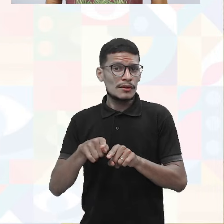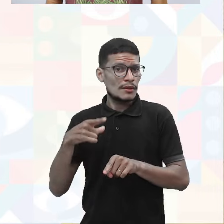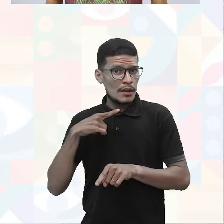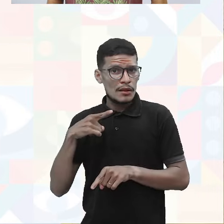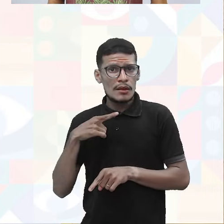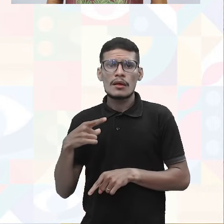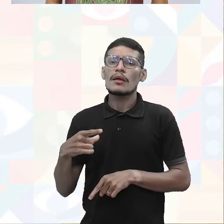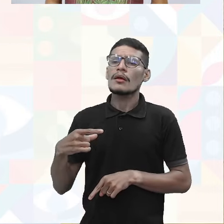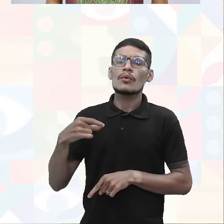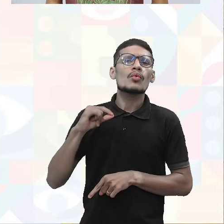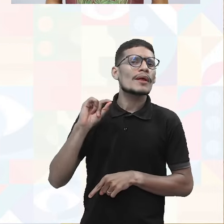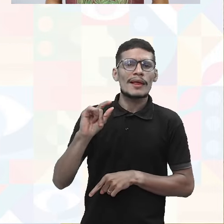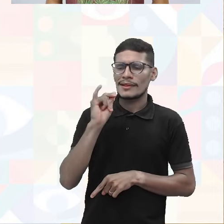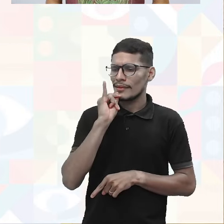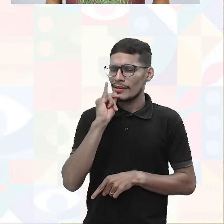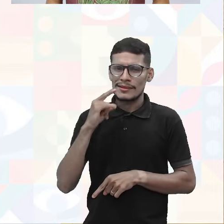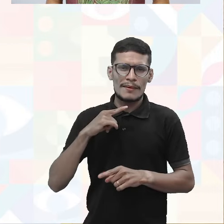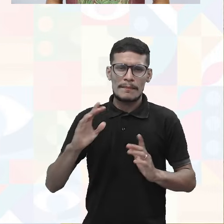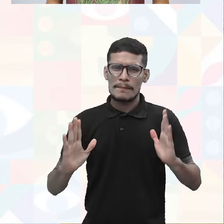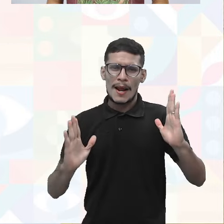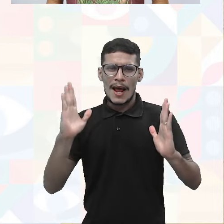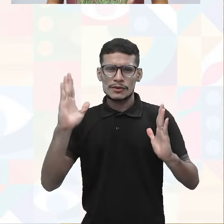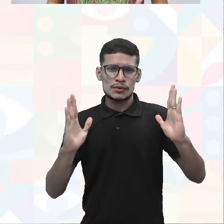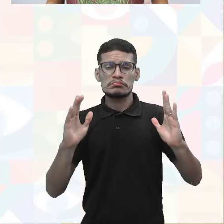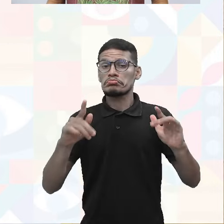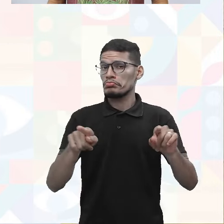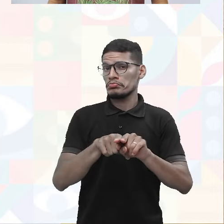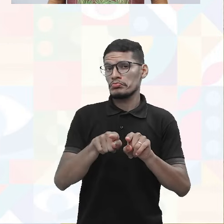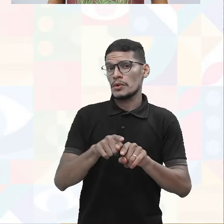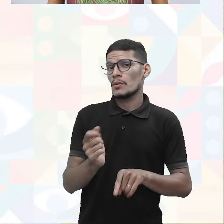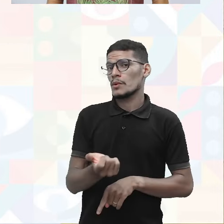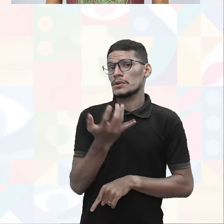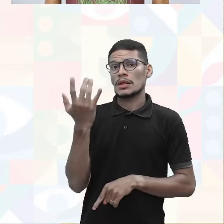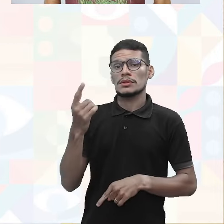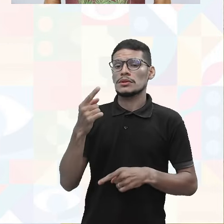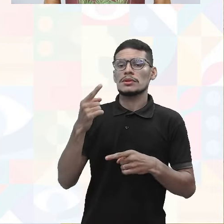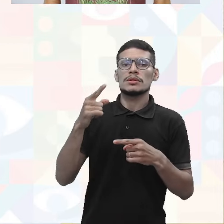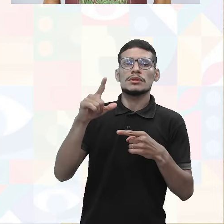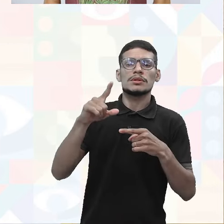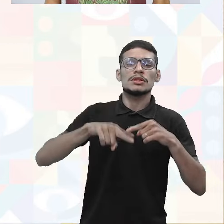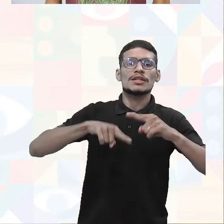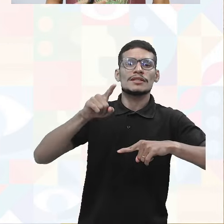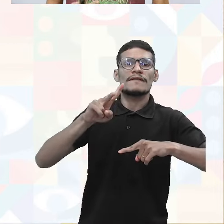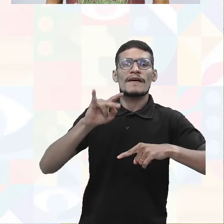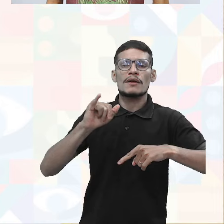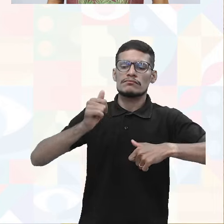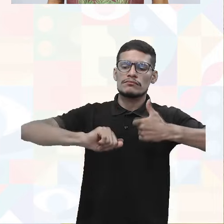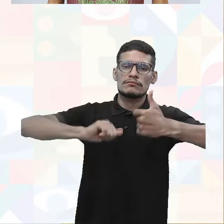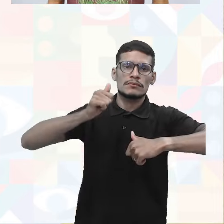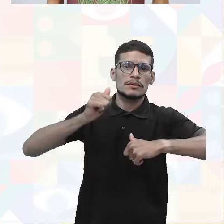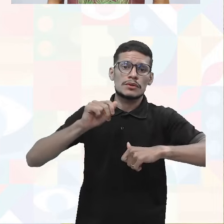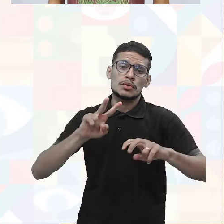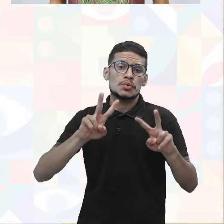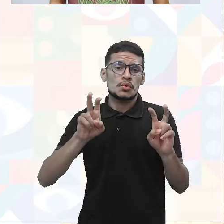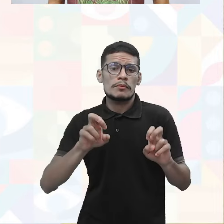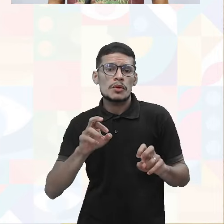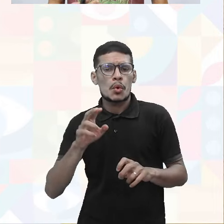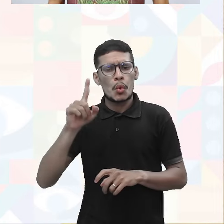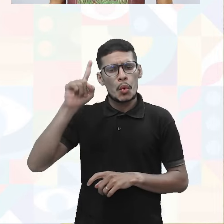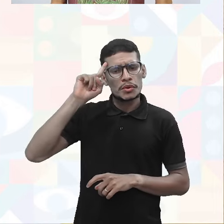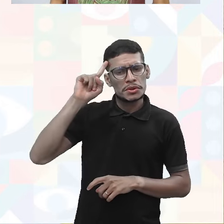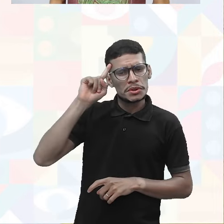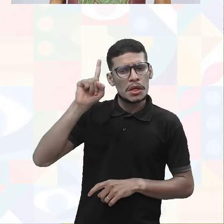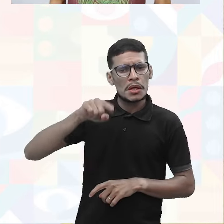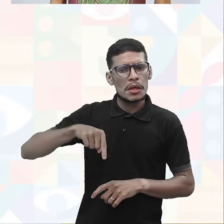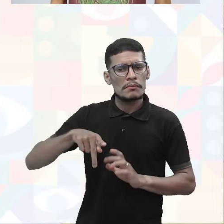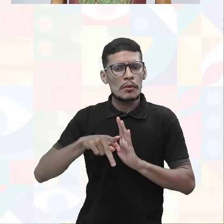diferentes prazos, e também, a quantidade de itens que vão ser avaliados. Sobre uma questão de rotina, vamos dizer, uma questão de